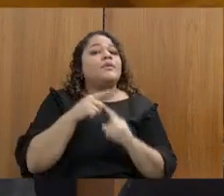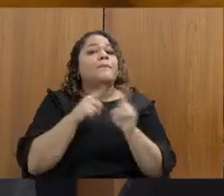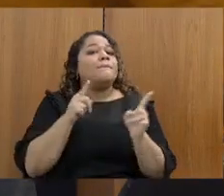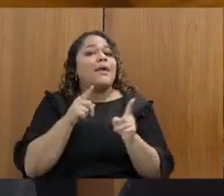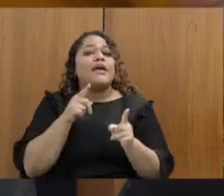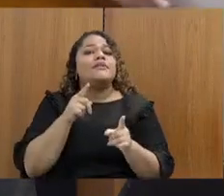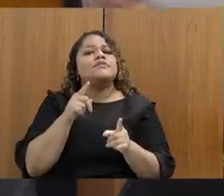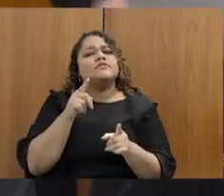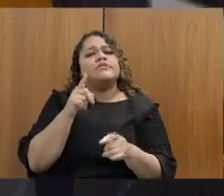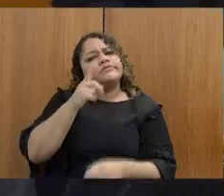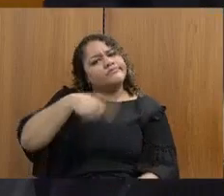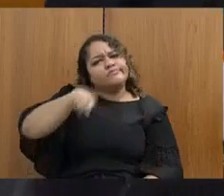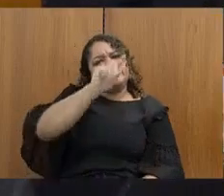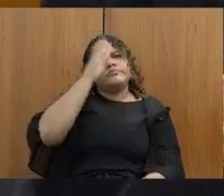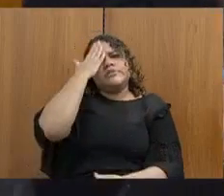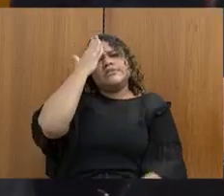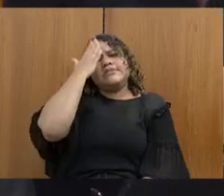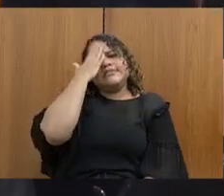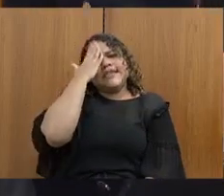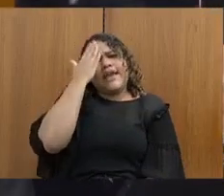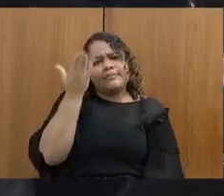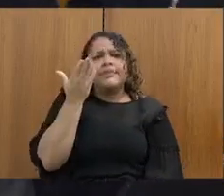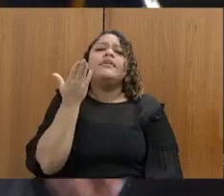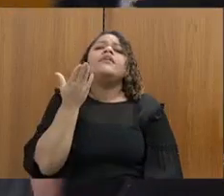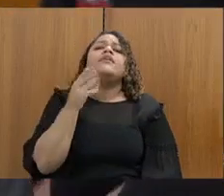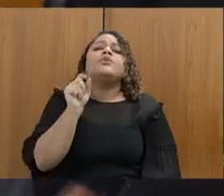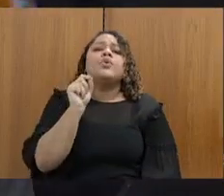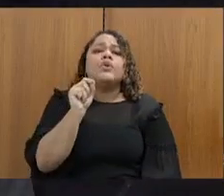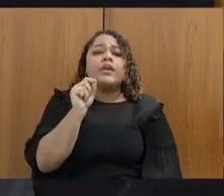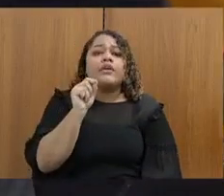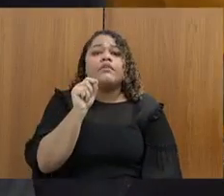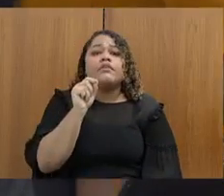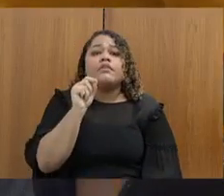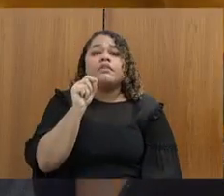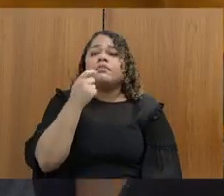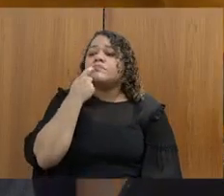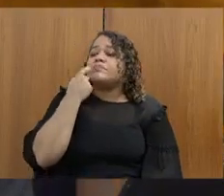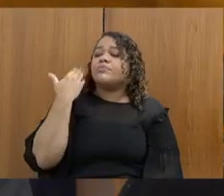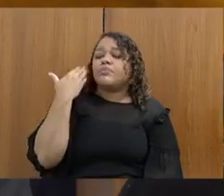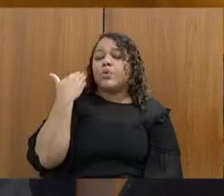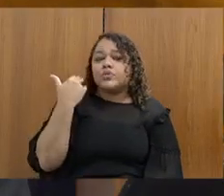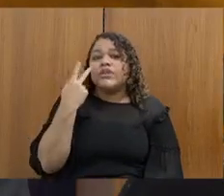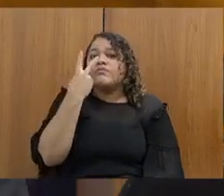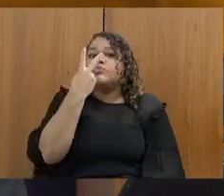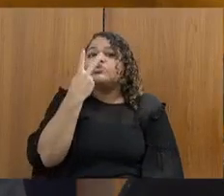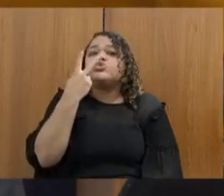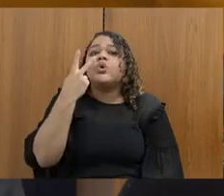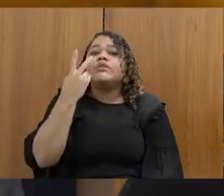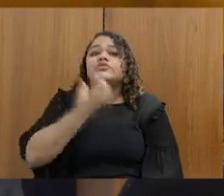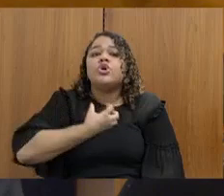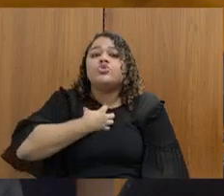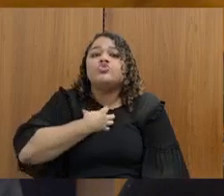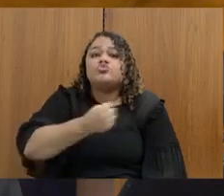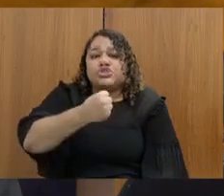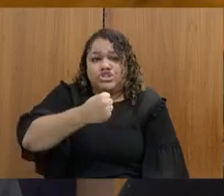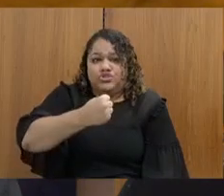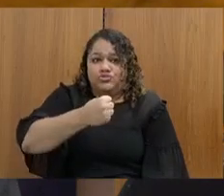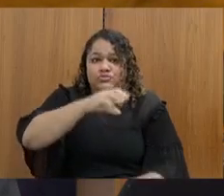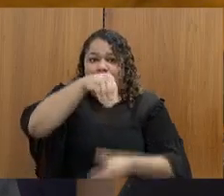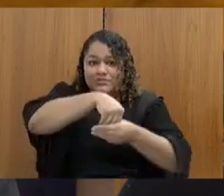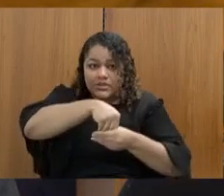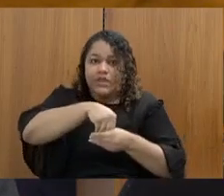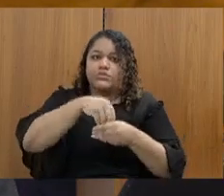não é segredo mais para ninguém dos últimos dois suicídios que ocorreram dentro da Polícia Civil. Inclusive, um deles,